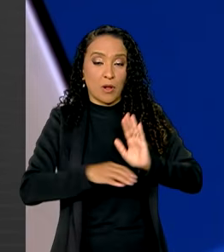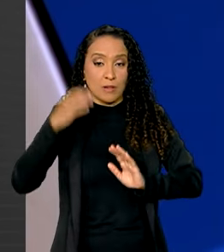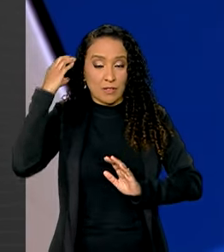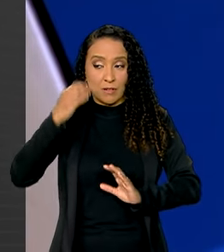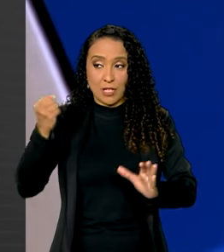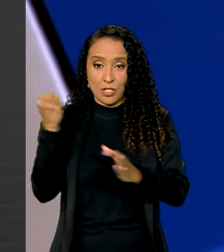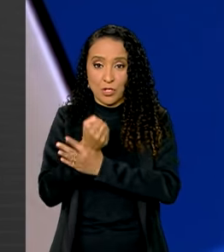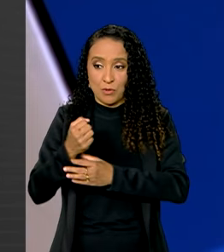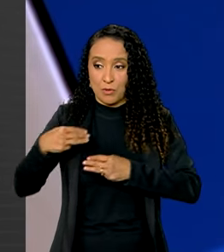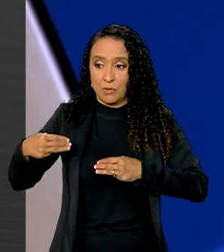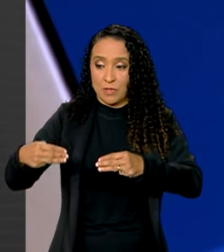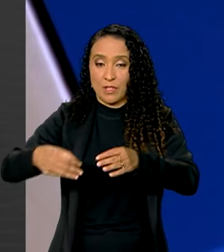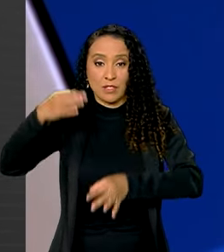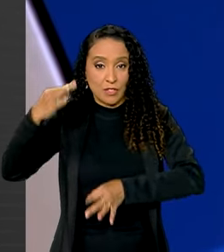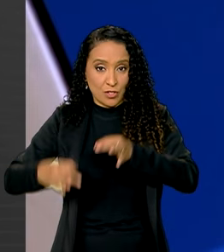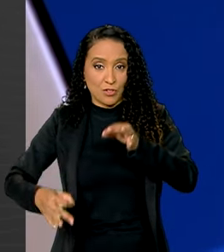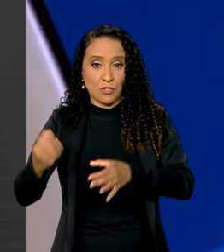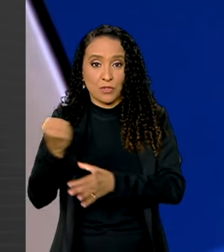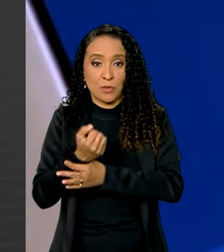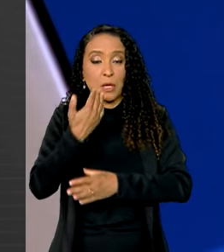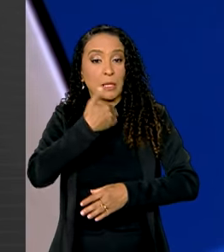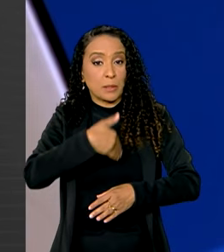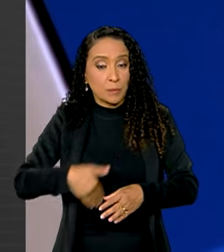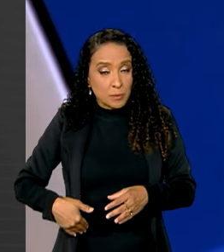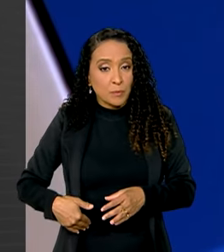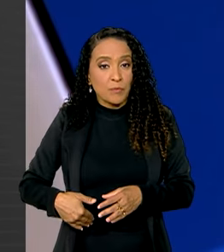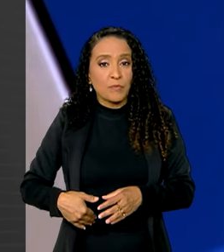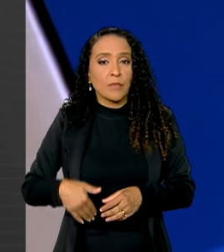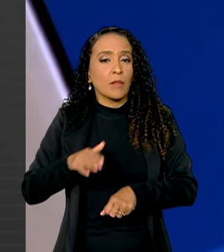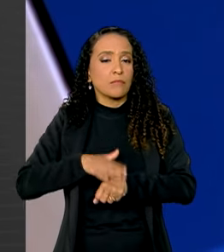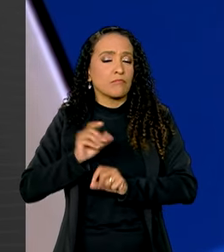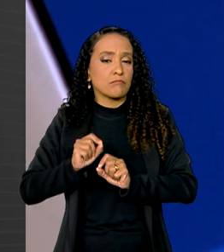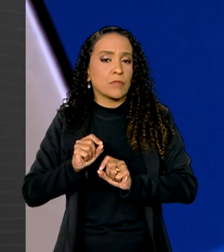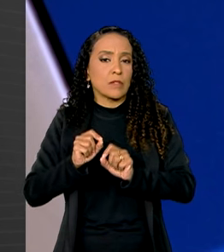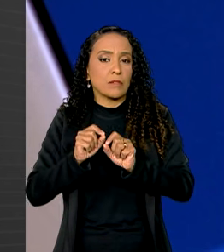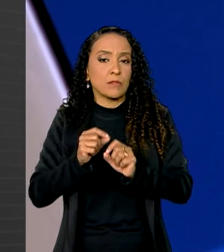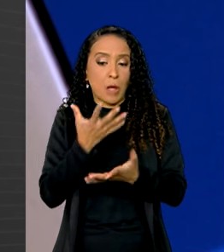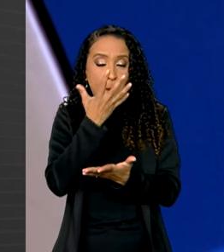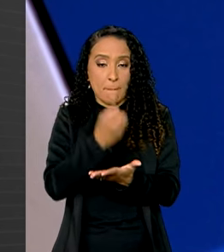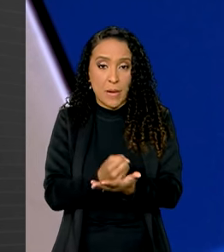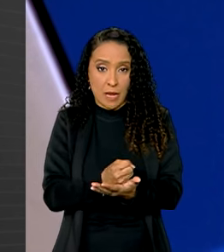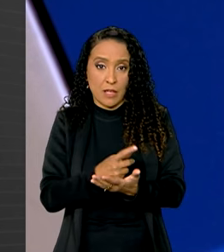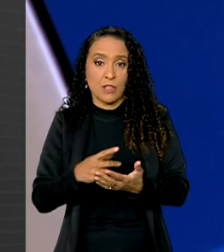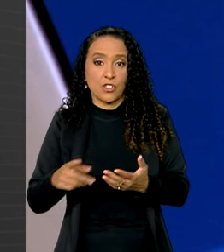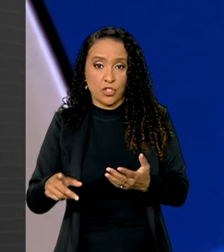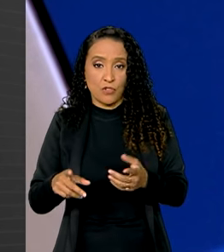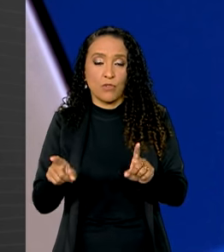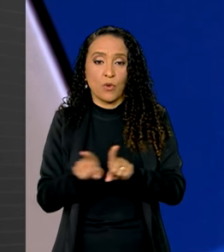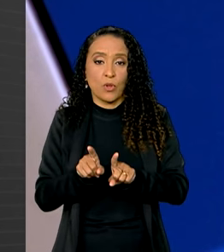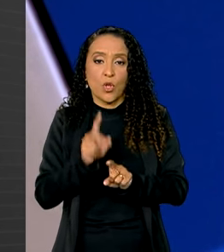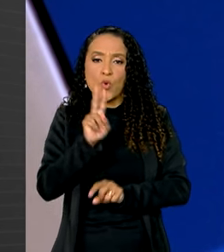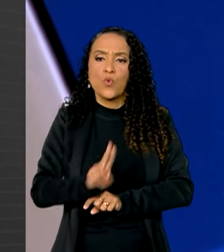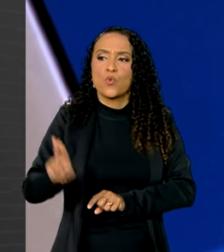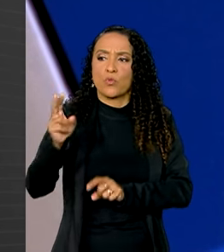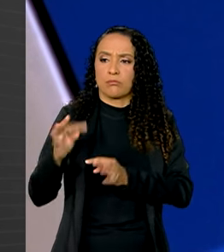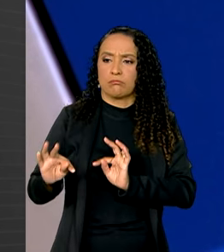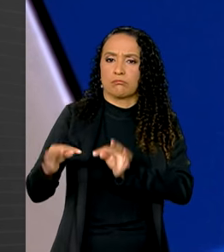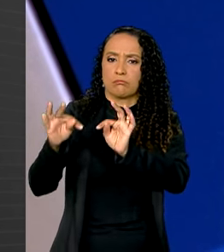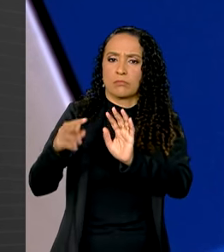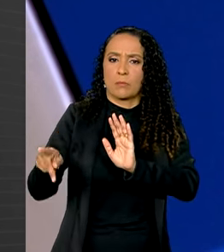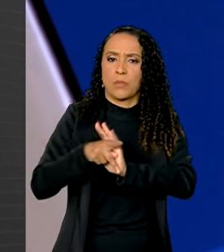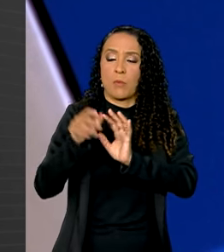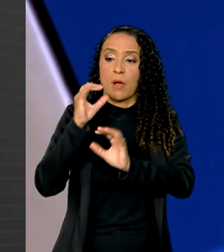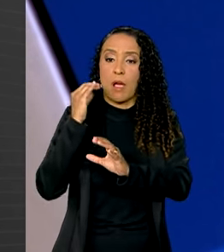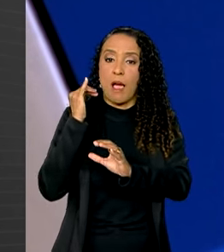Seguro do Ministério da Justiça e Segurança Pública funciona por meio de um aplicativo que utiliza uma tecnologia para